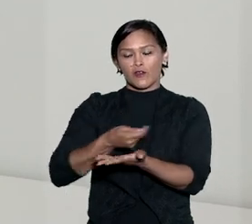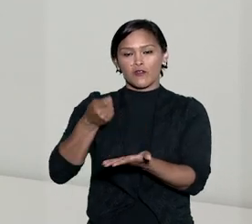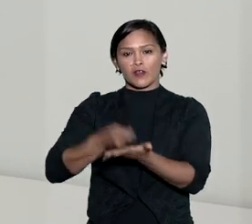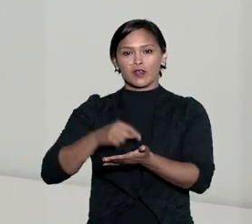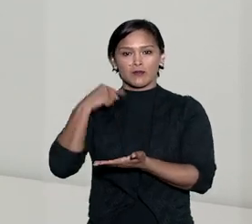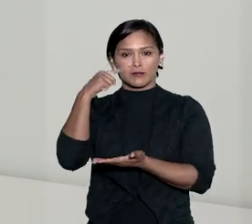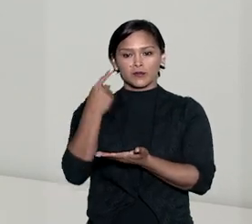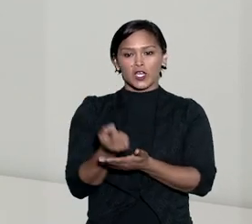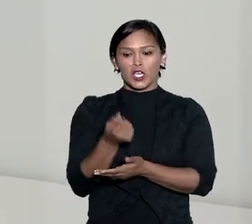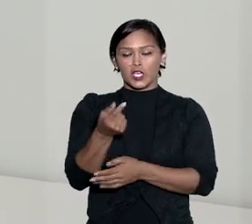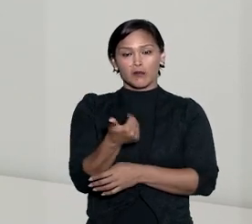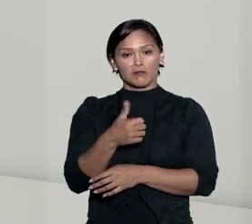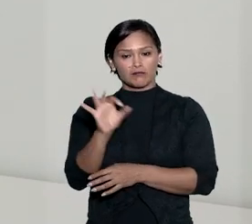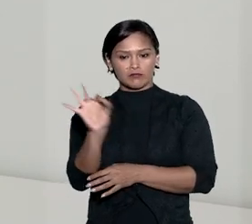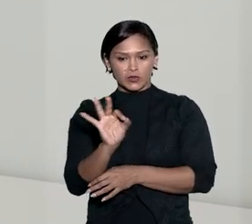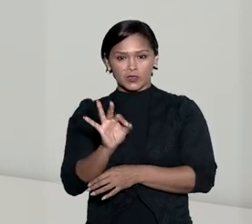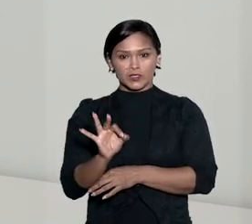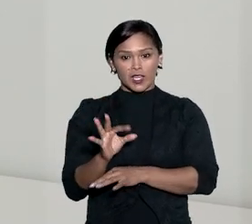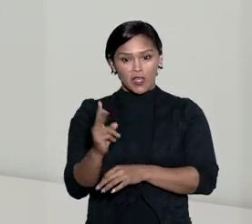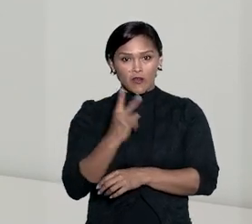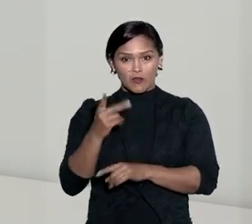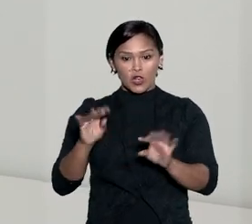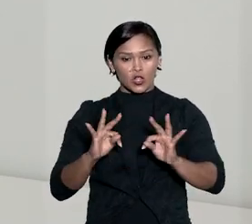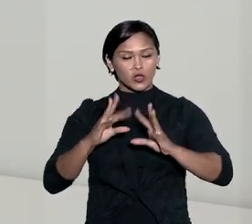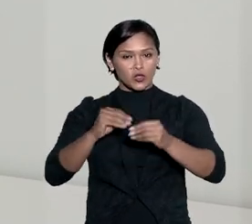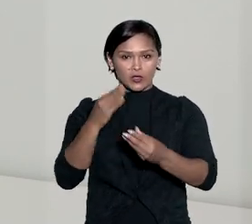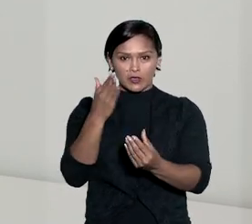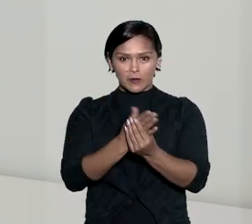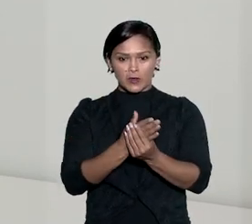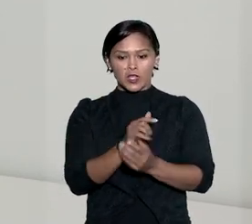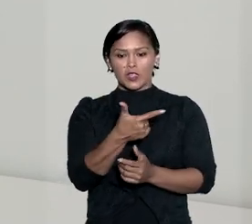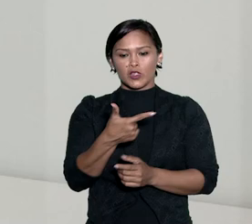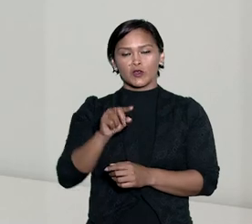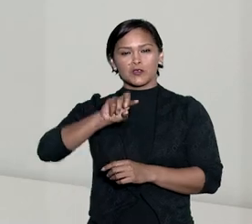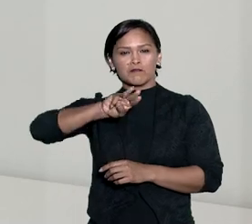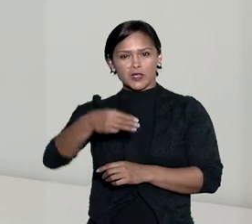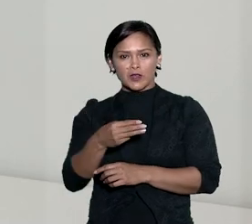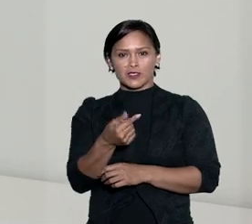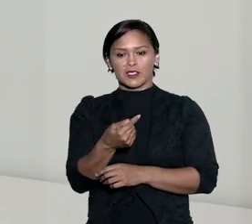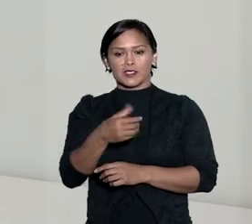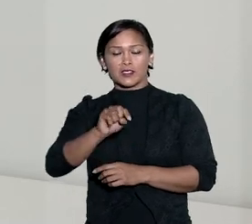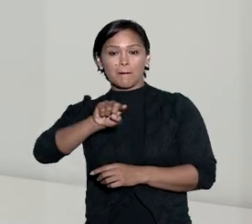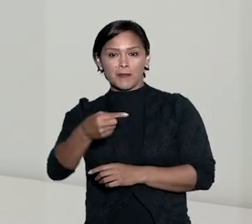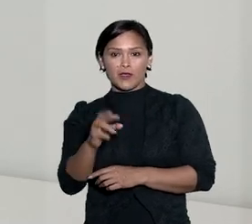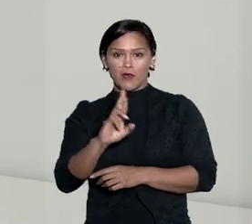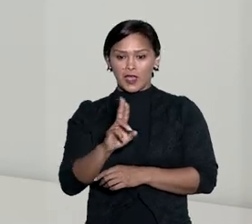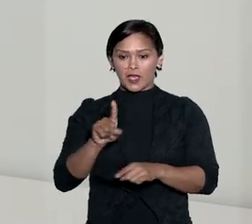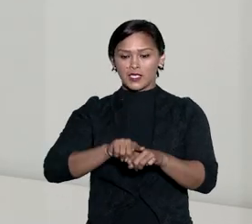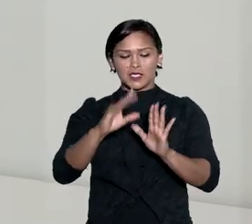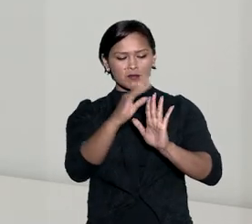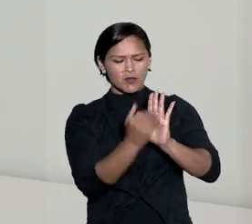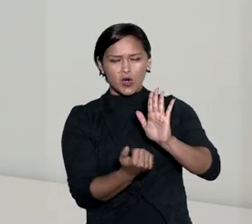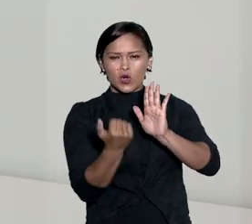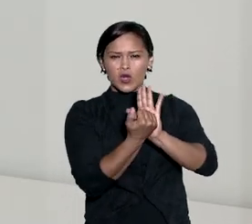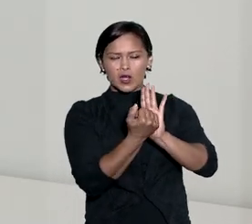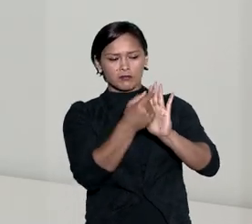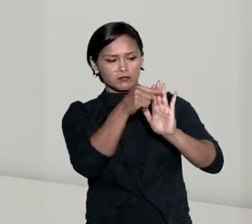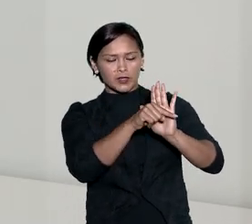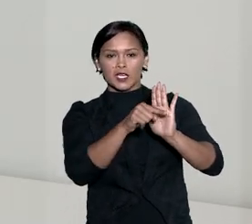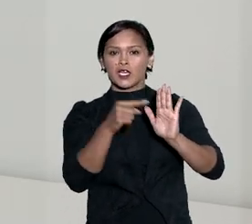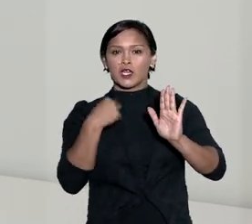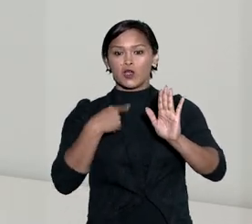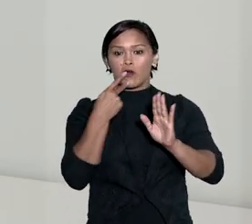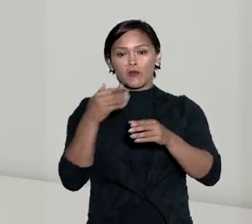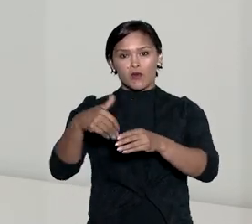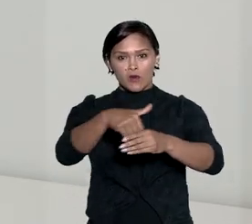advogado por equidade em 1% do valor da causa, mais de R$ 2,7 milhões. A embargante apontou como